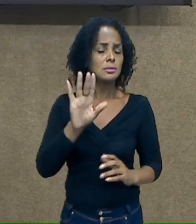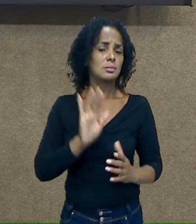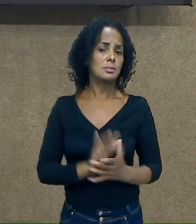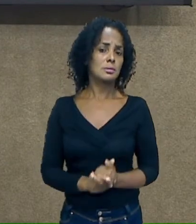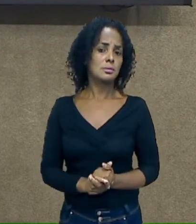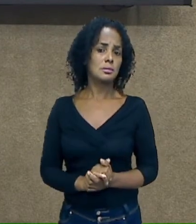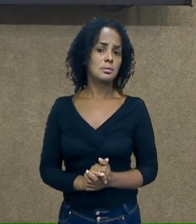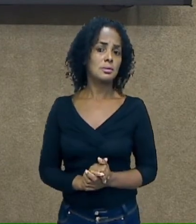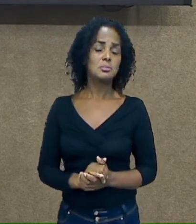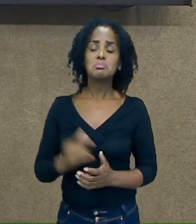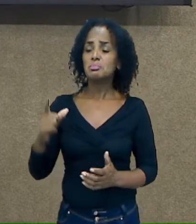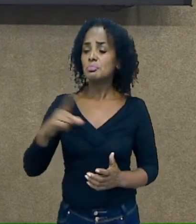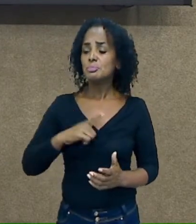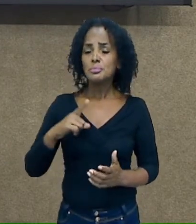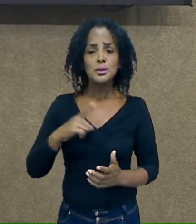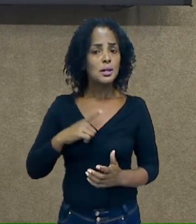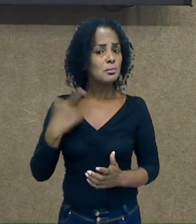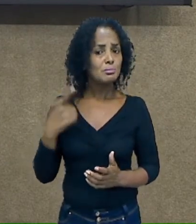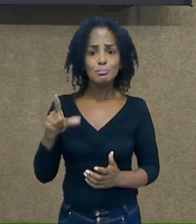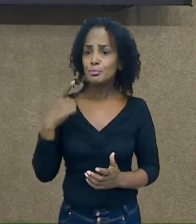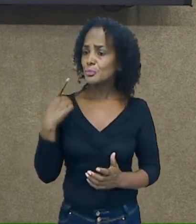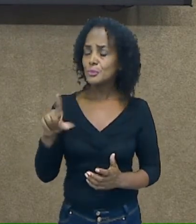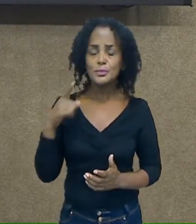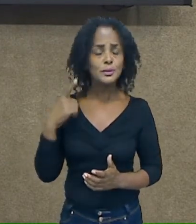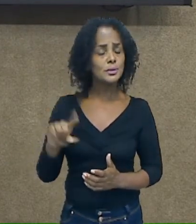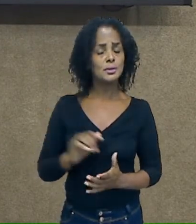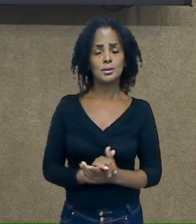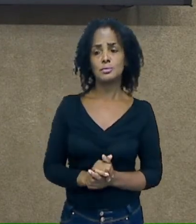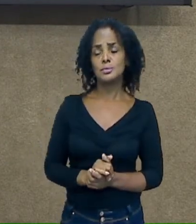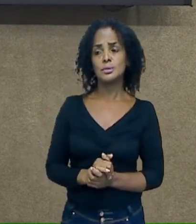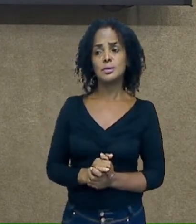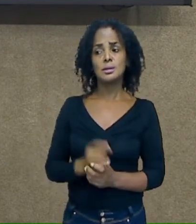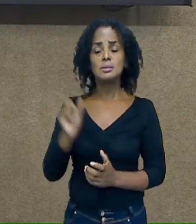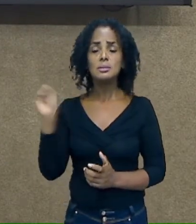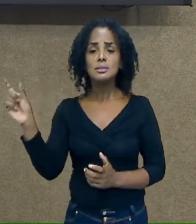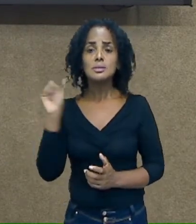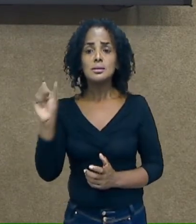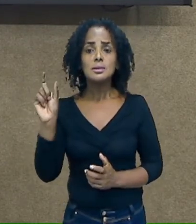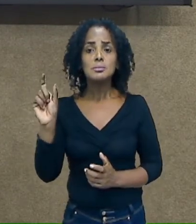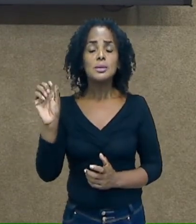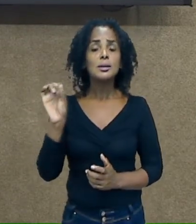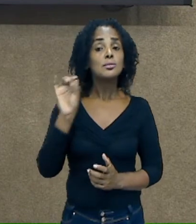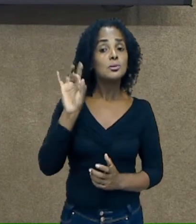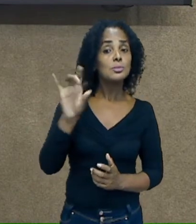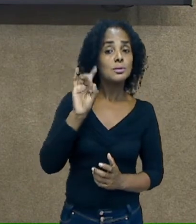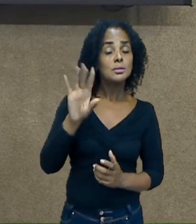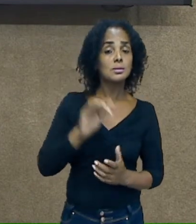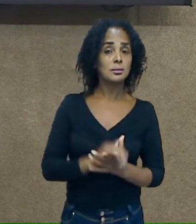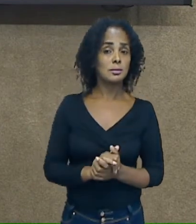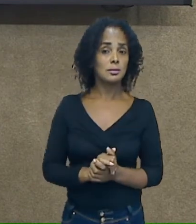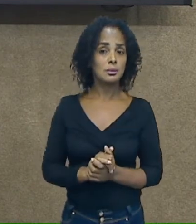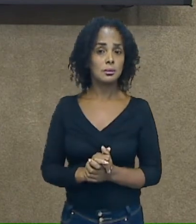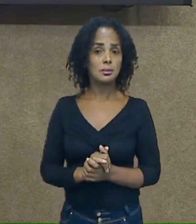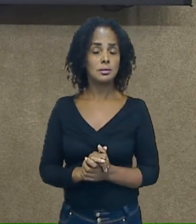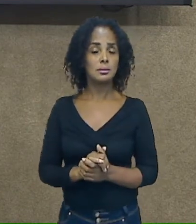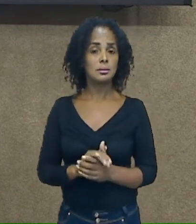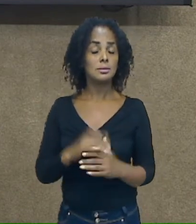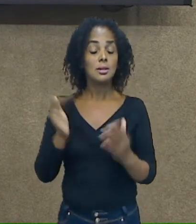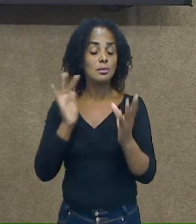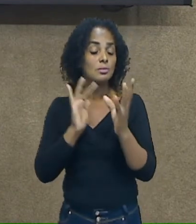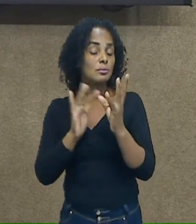existe sílaba com a consoante sozinha, sem uma vogal. Então o que eu aprendi de